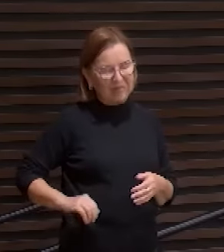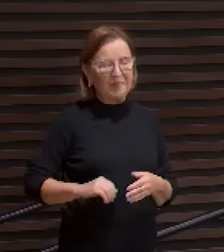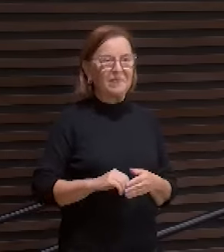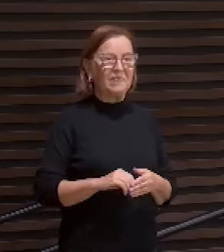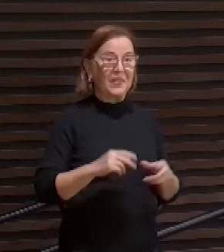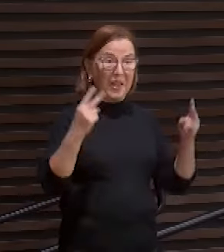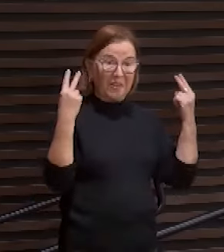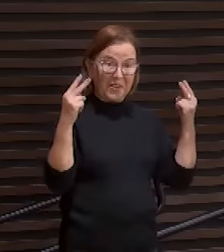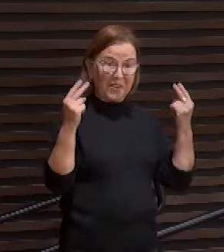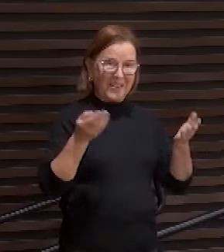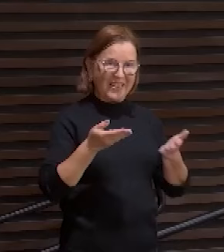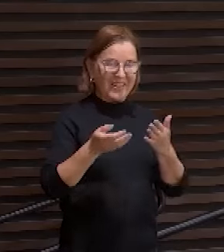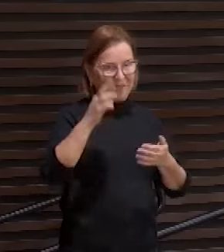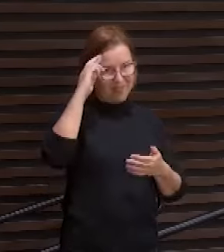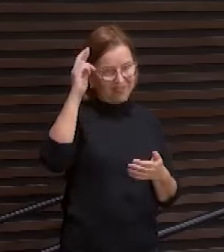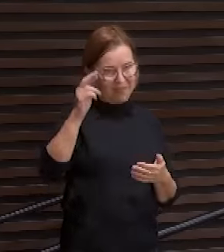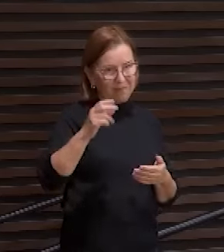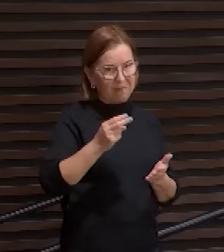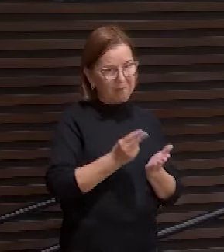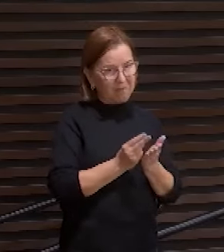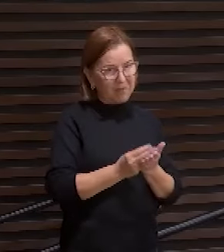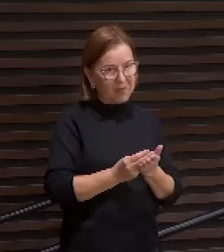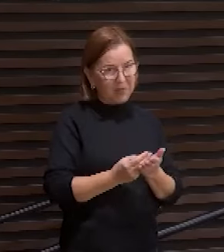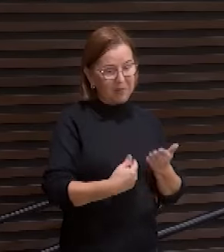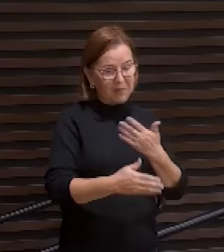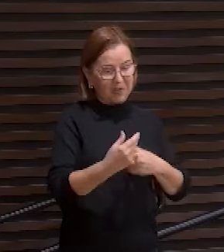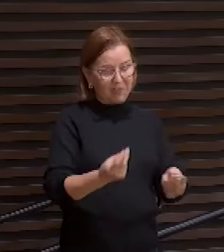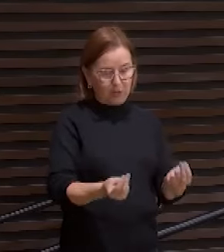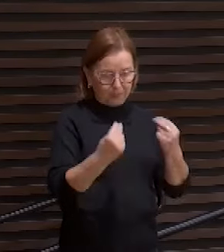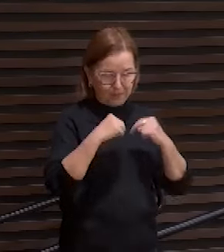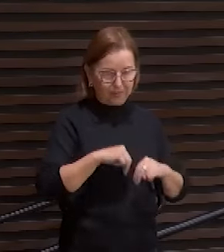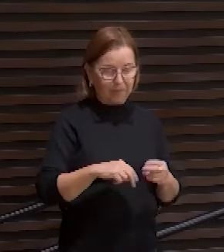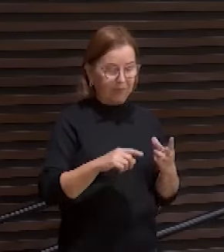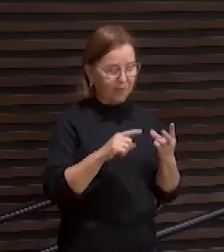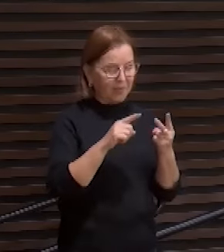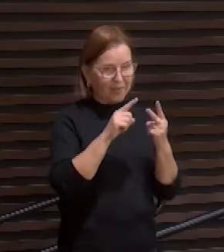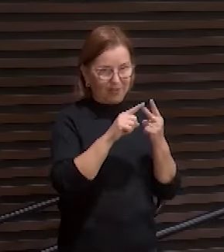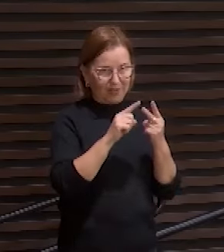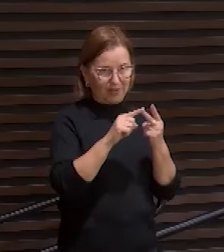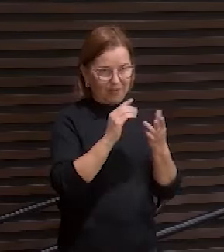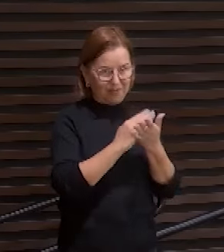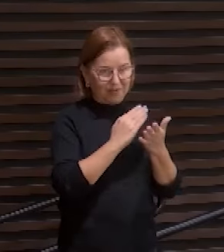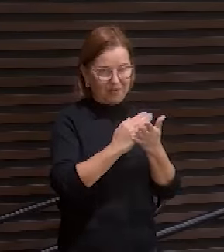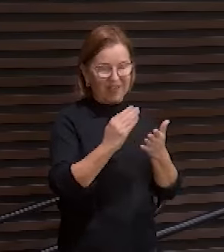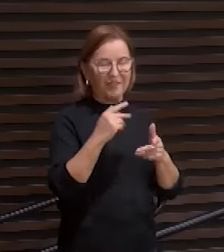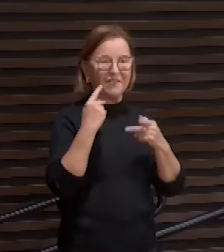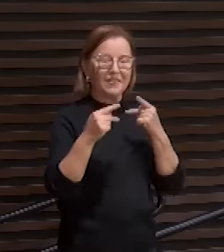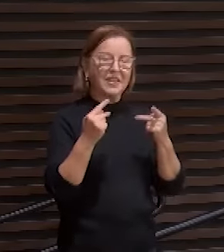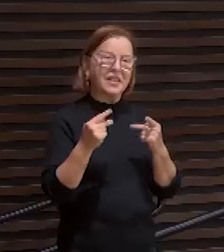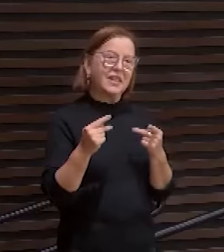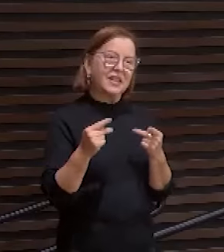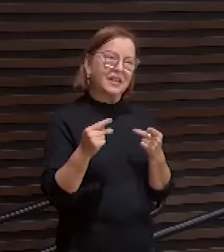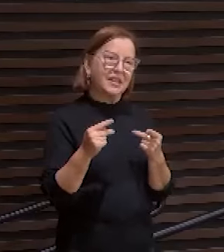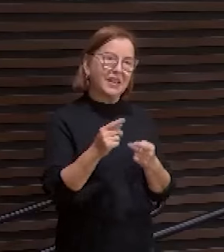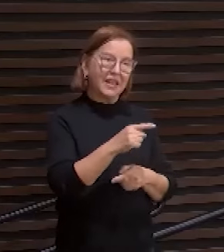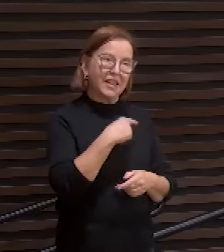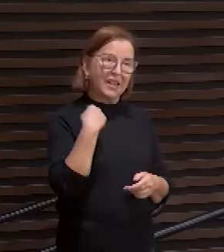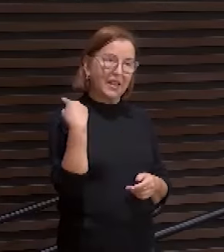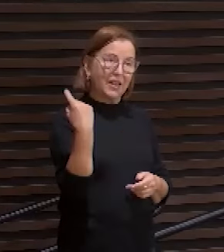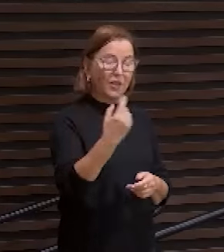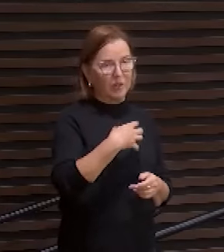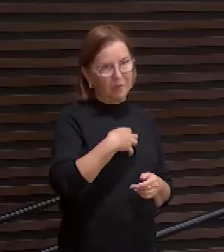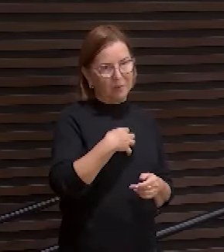que pela humilhação. Então essa é a primeira e a última. A segunda e a quarta estrofes vai falar da nossa atitude